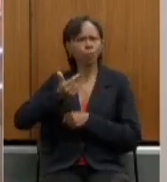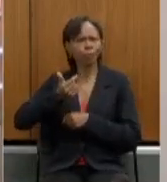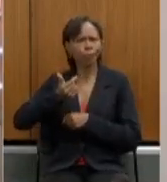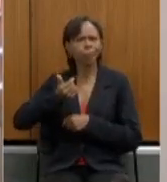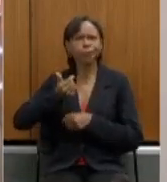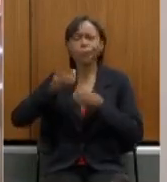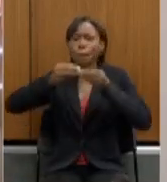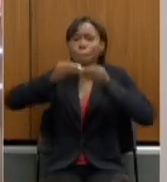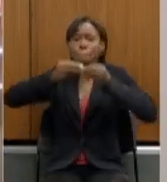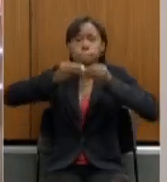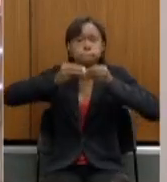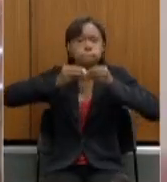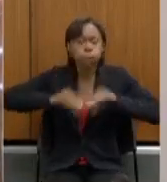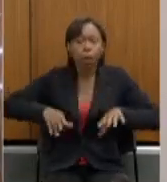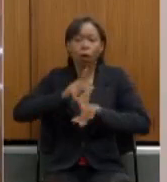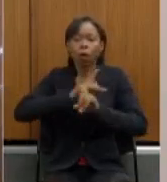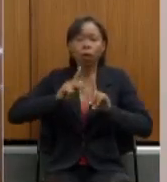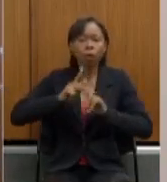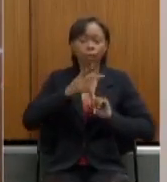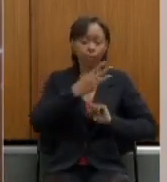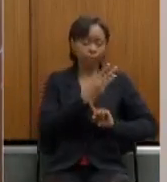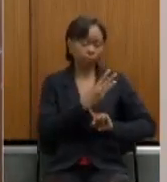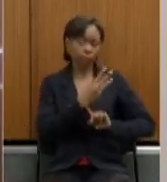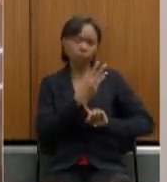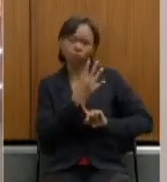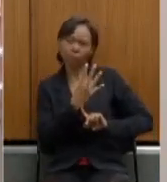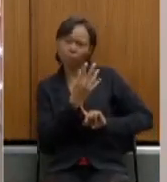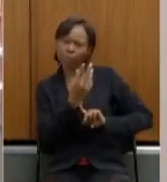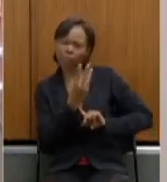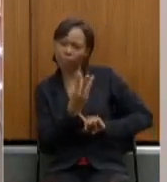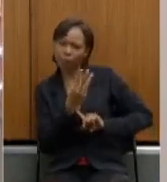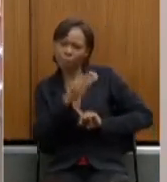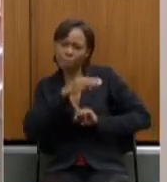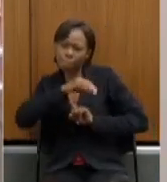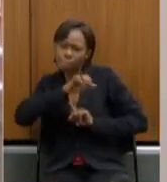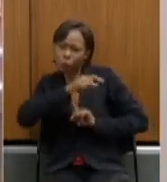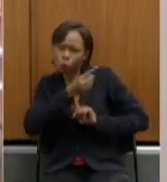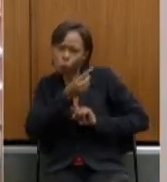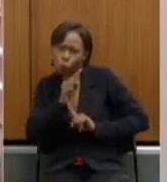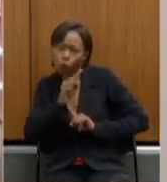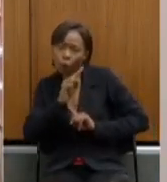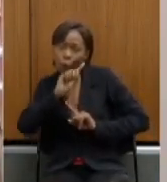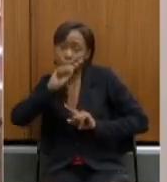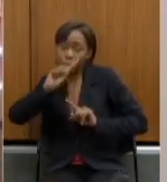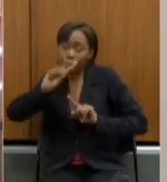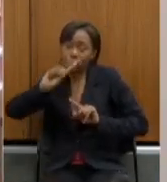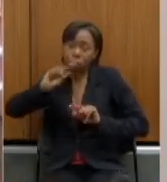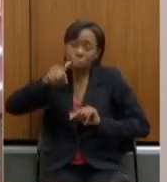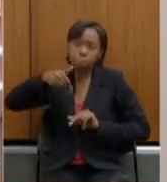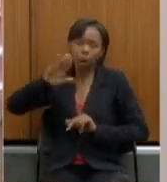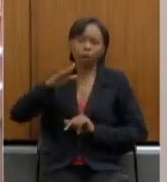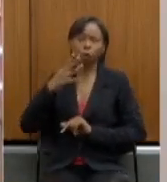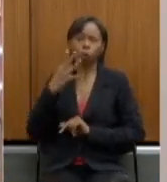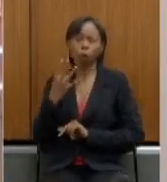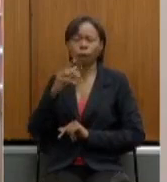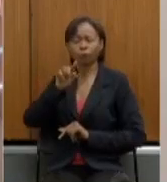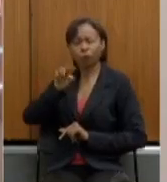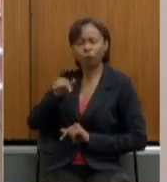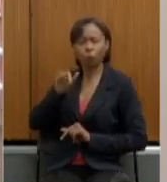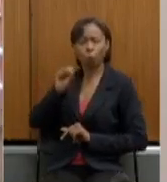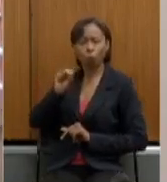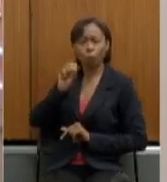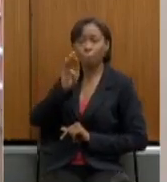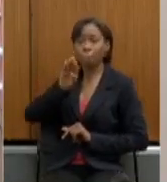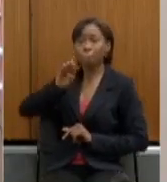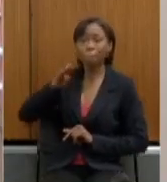Previdência saiu de 343 milhões para 4,8 bilhões e isso eu tenho certeza que